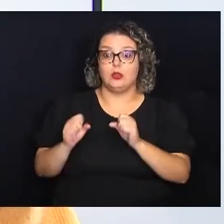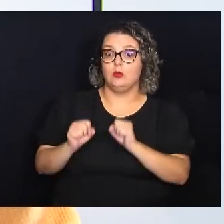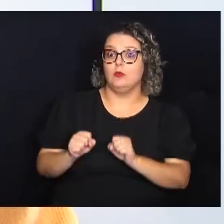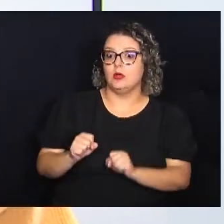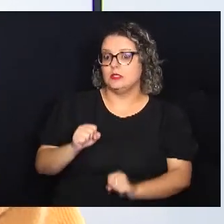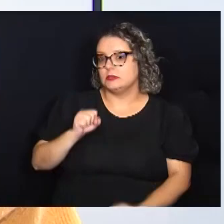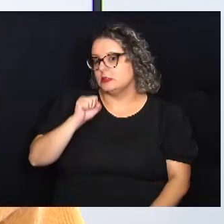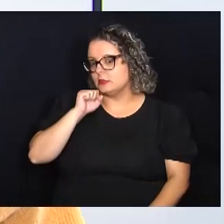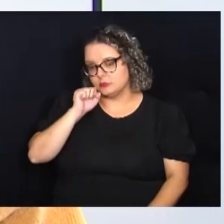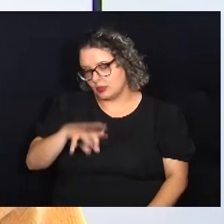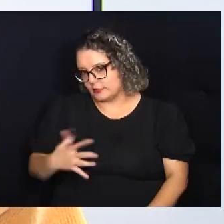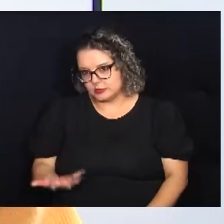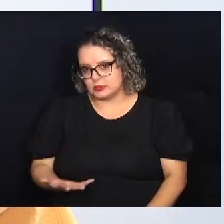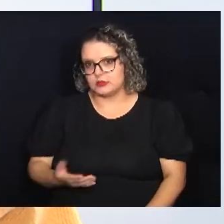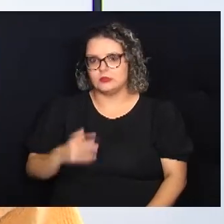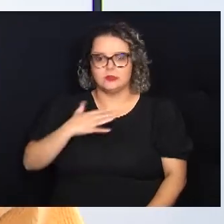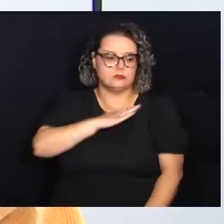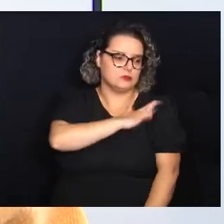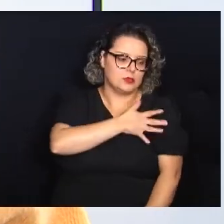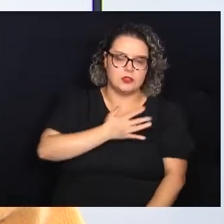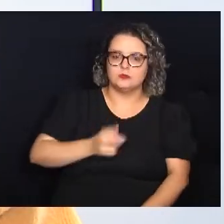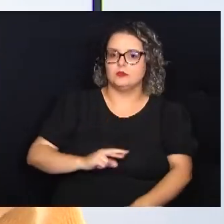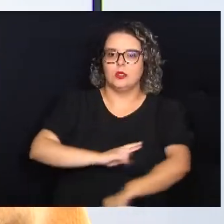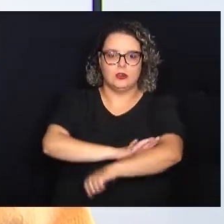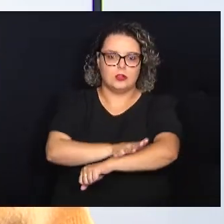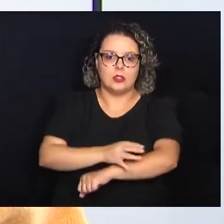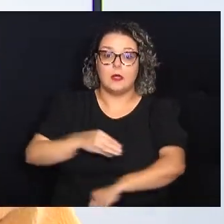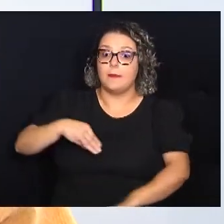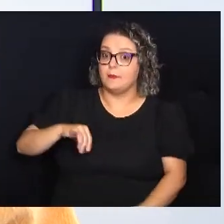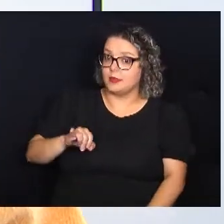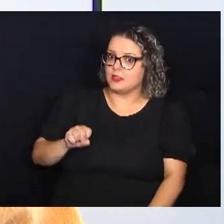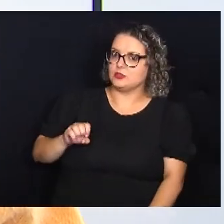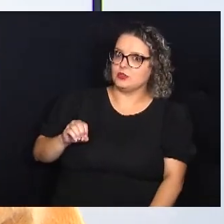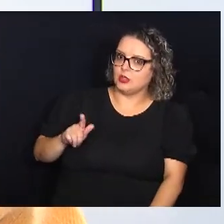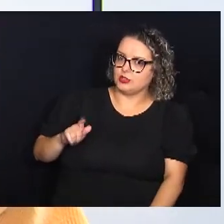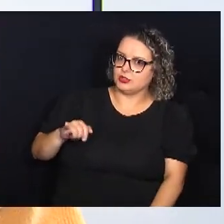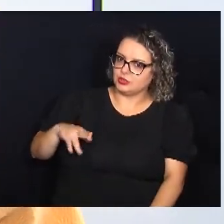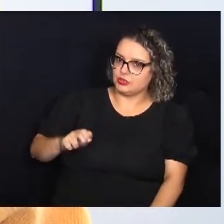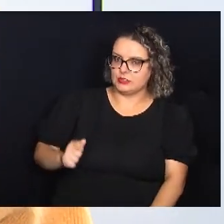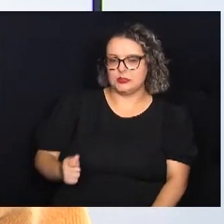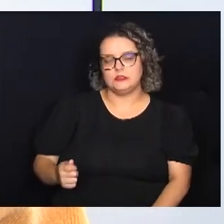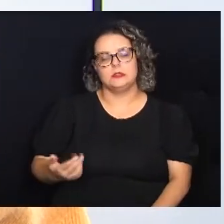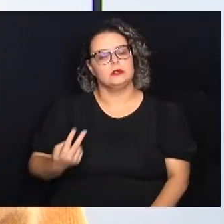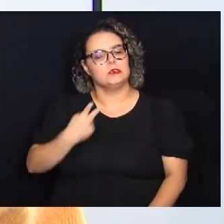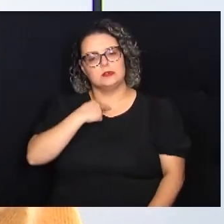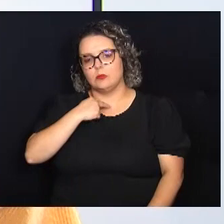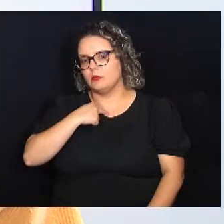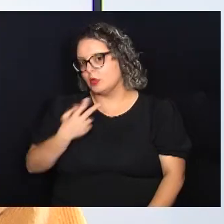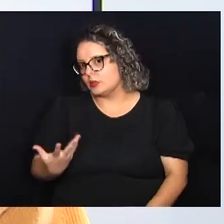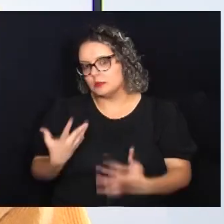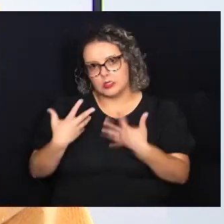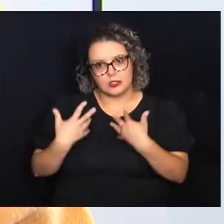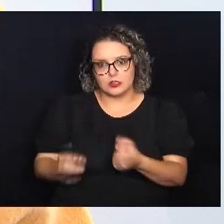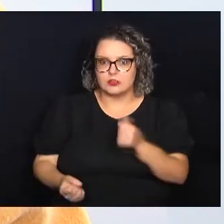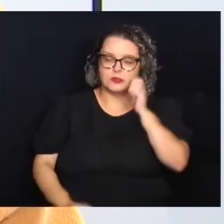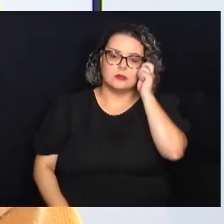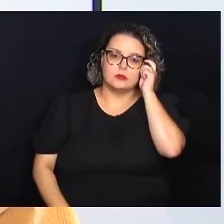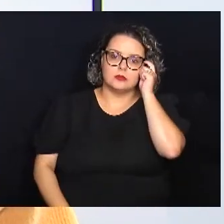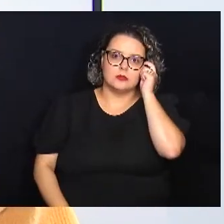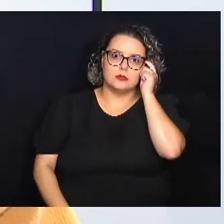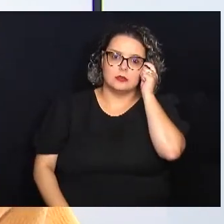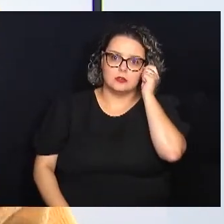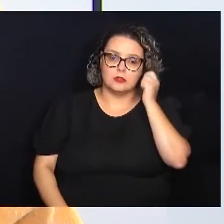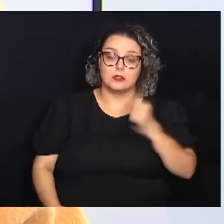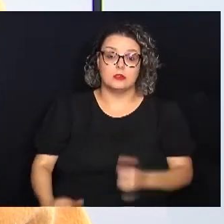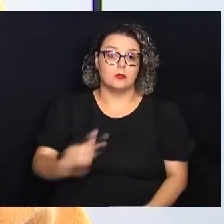elas podem ser ofensivas, e isso, discriminatórias, racistas, misóginas, e hoje a gente não pode mais aceitar e